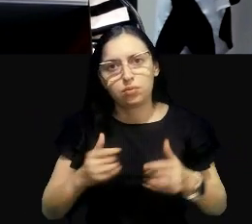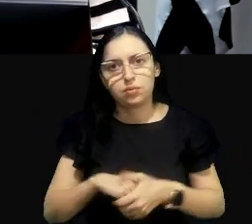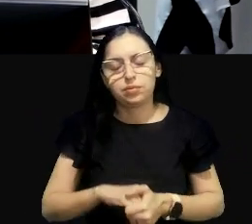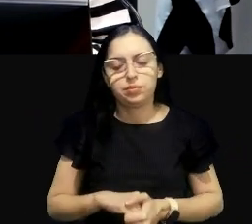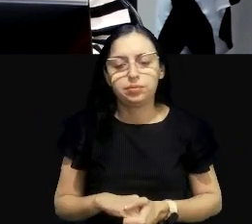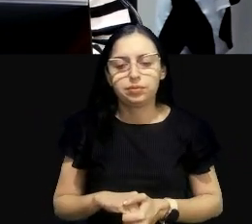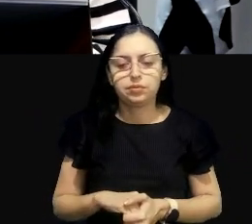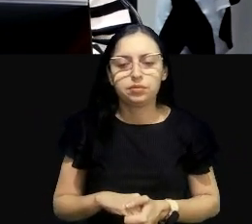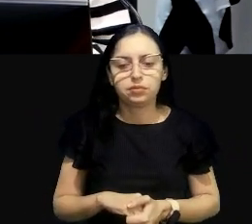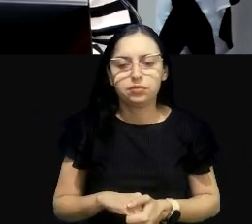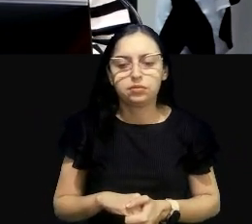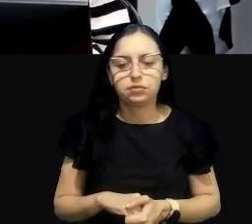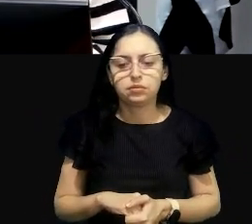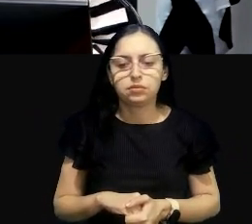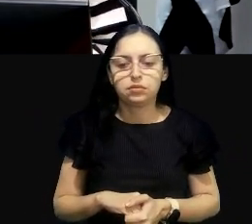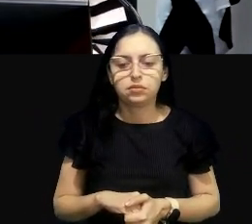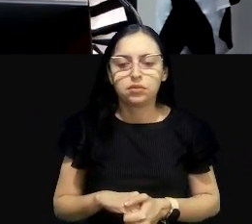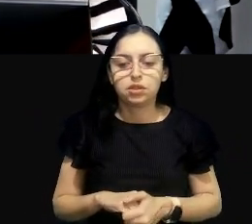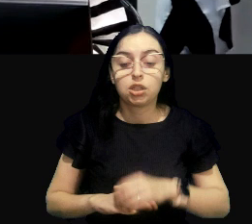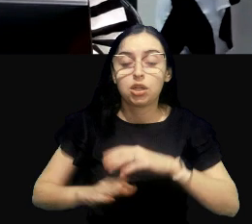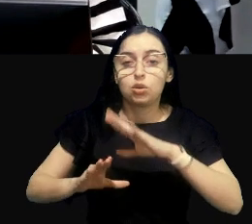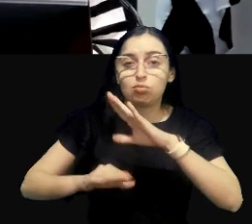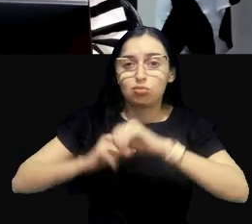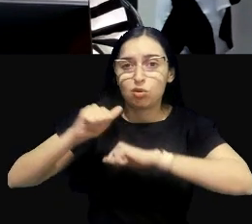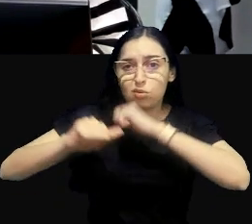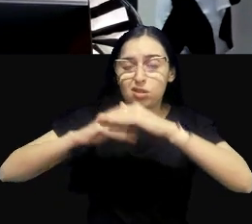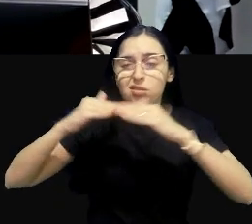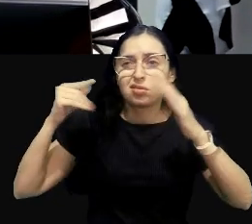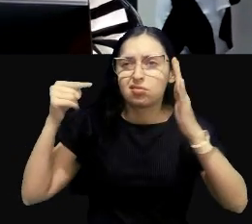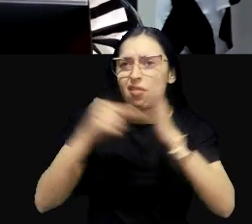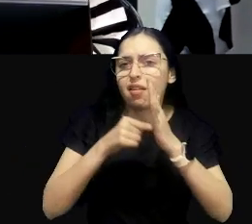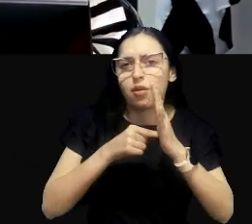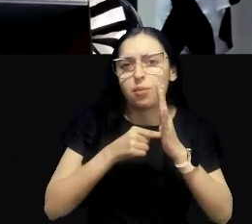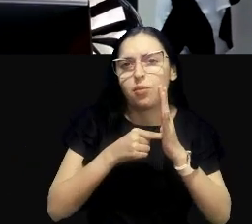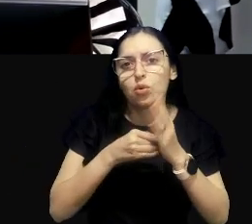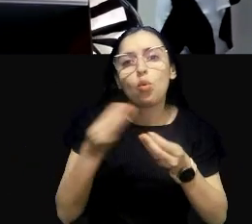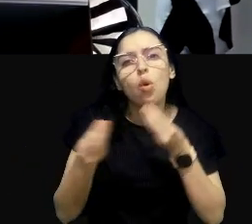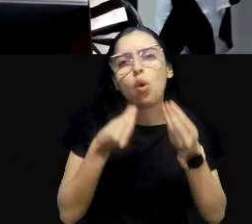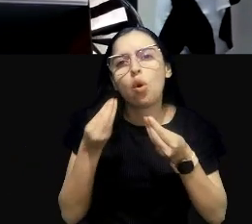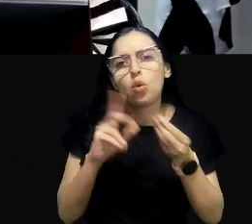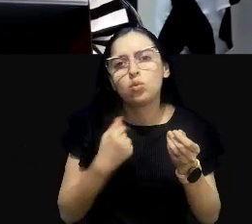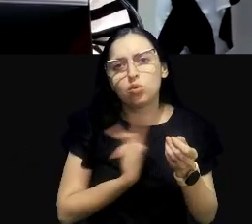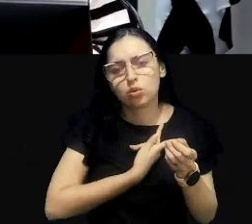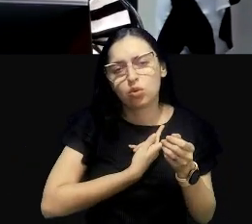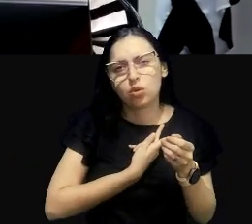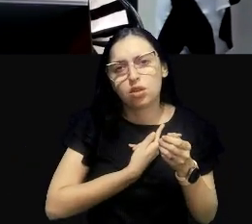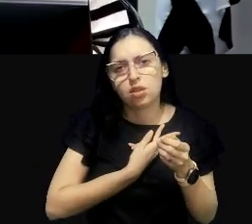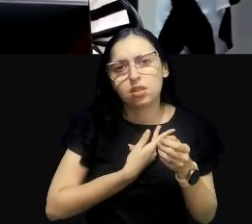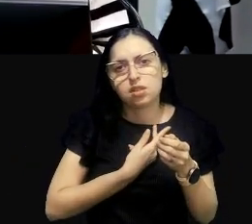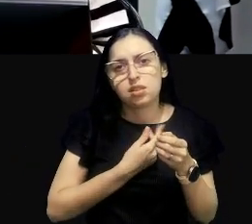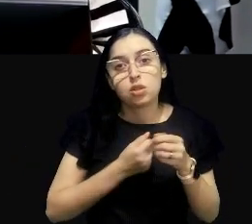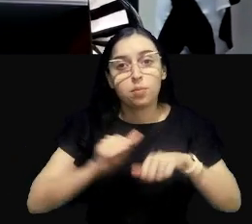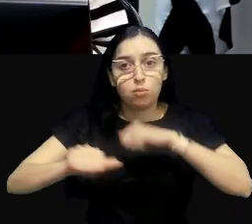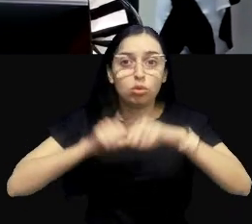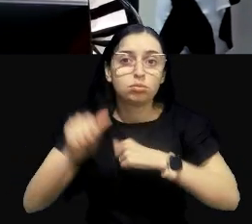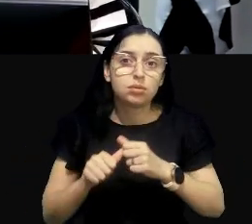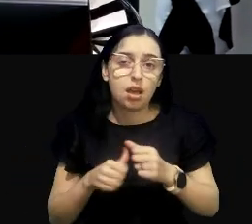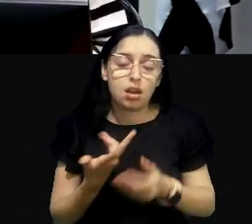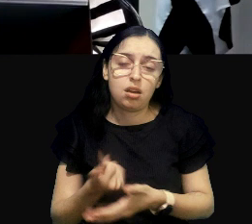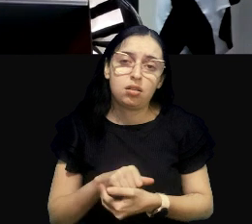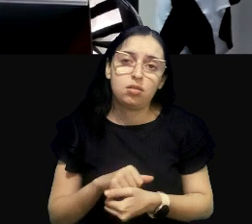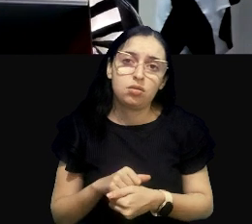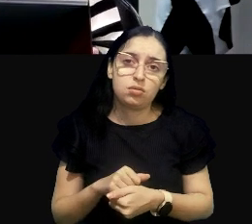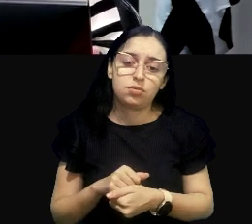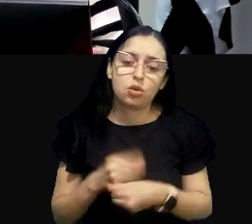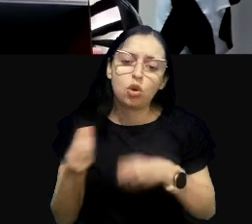E aí, se uma cadeia chegar a um ponto de como que nós vamos recuperar isso, reverter, como